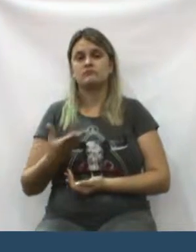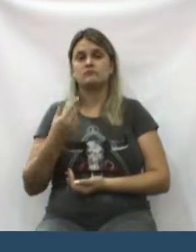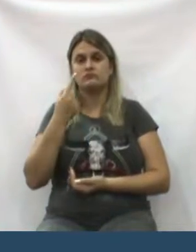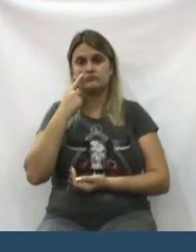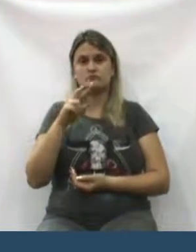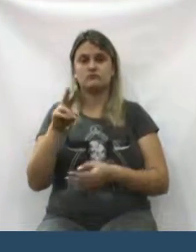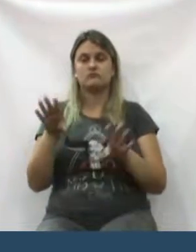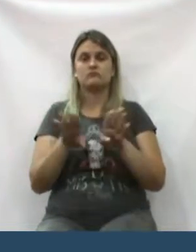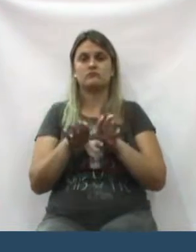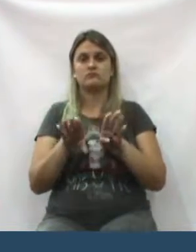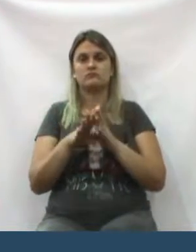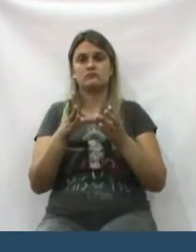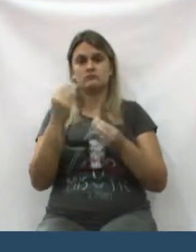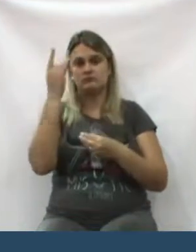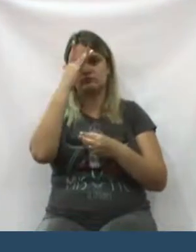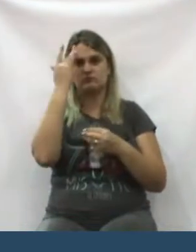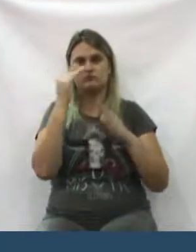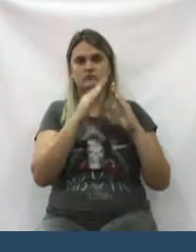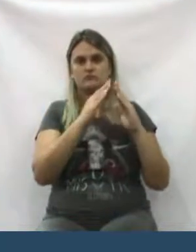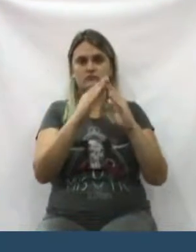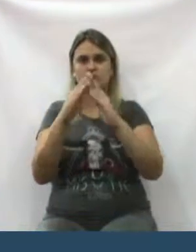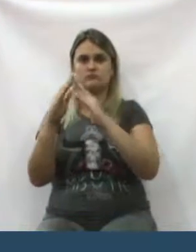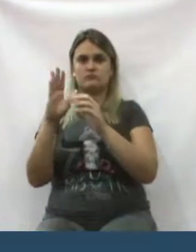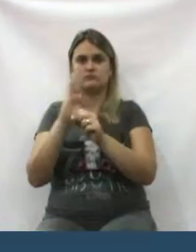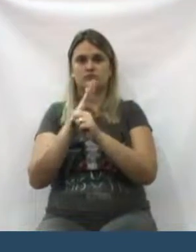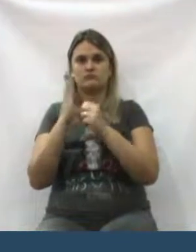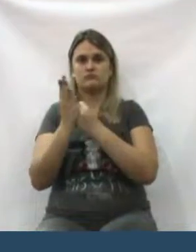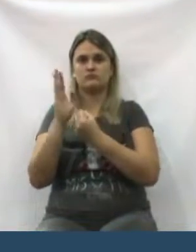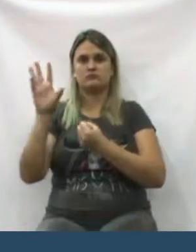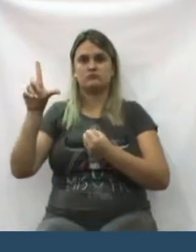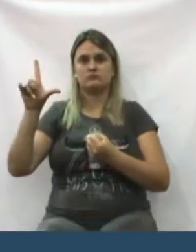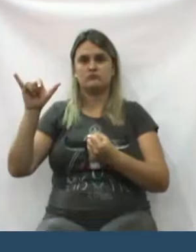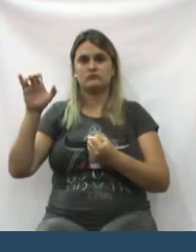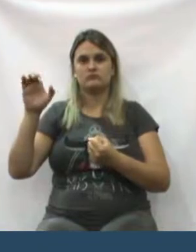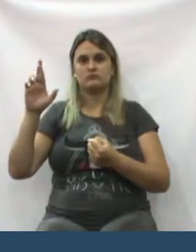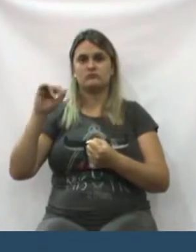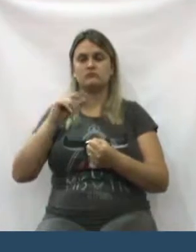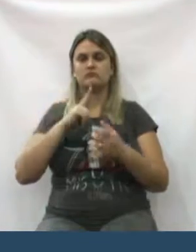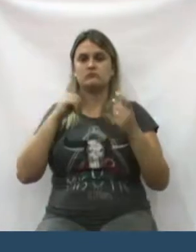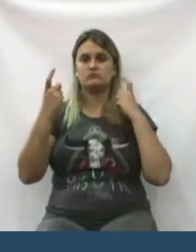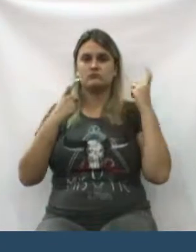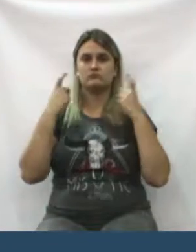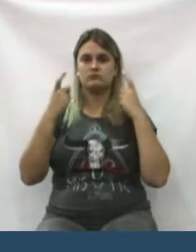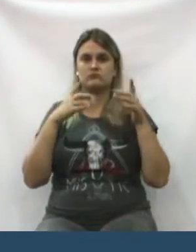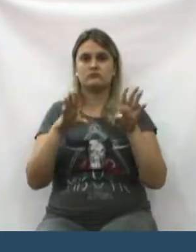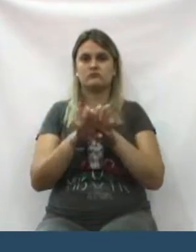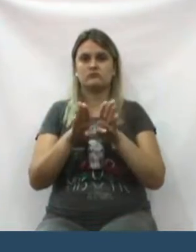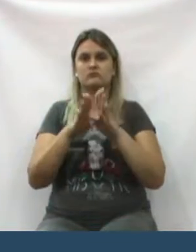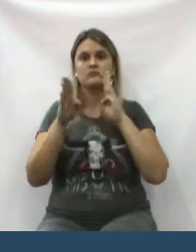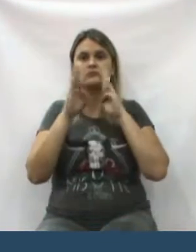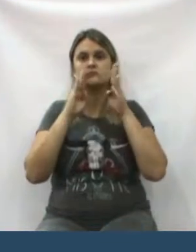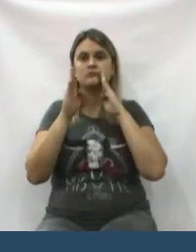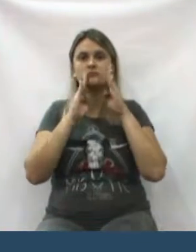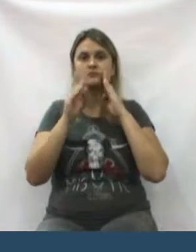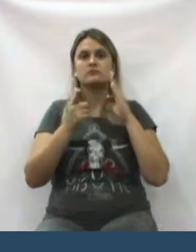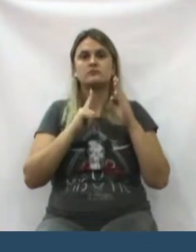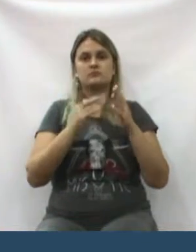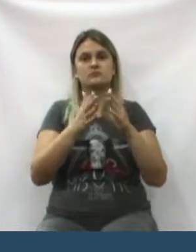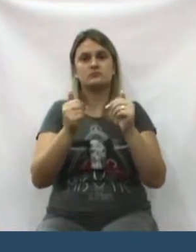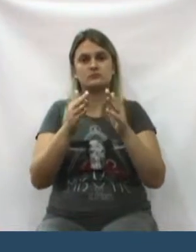E vi que muitos moradores da Limeira estão preocupados com isso, tanto é que dentro da rede social tem